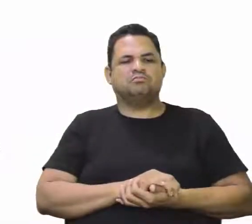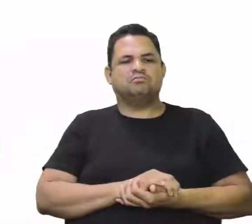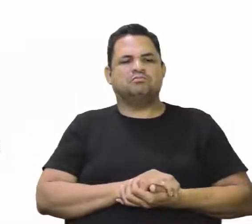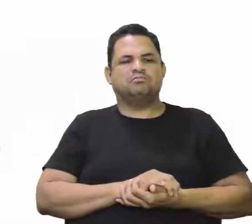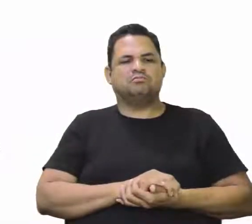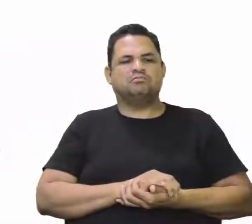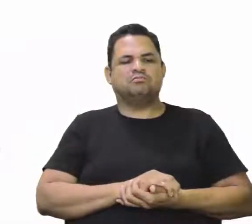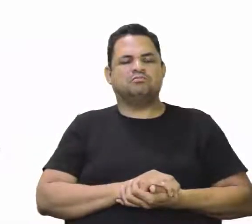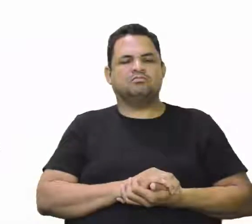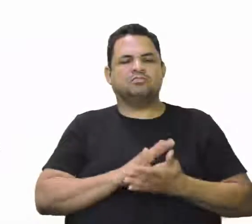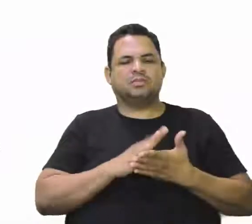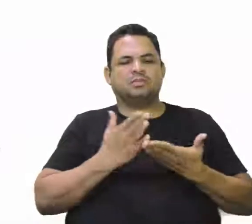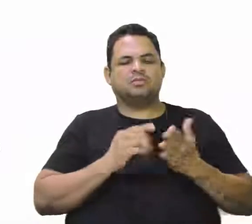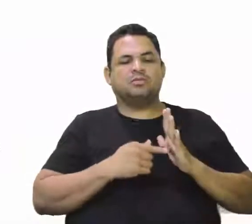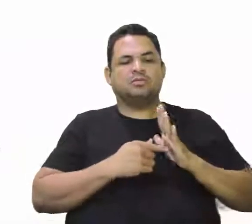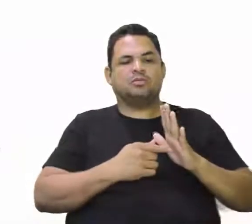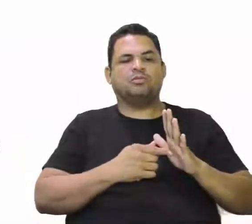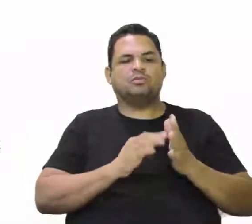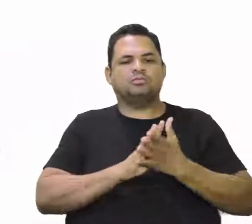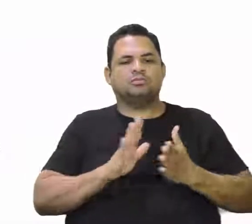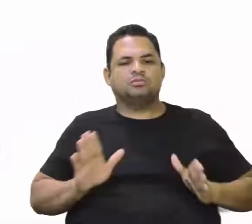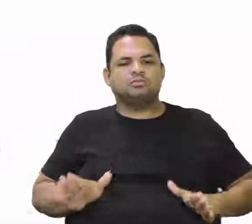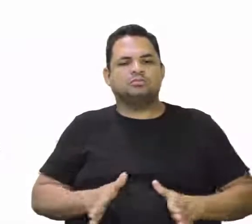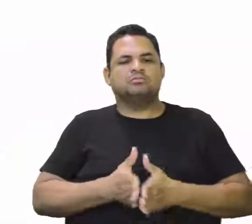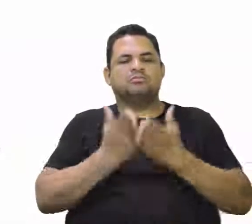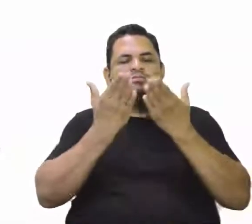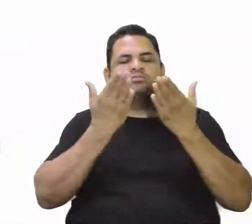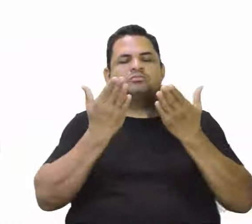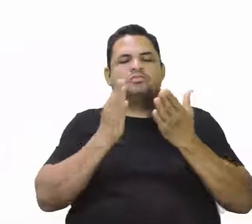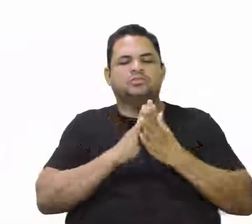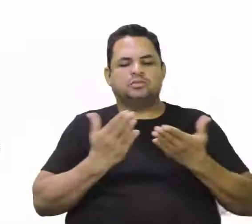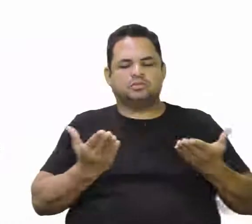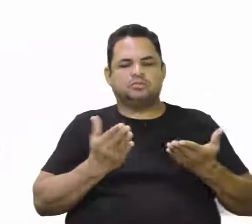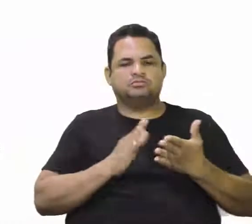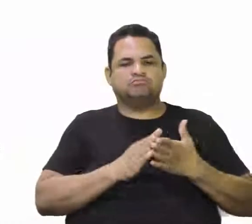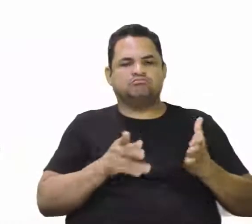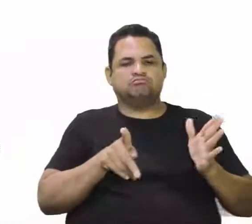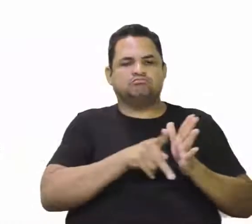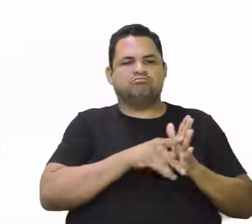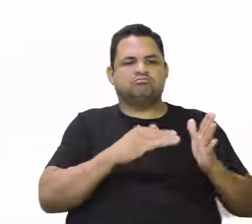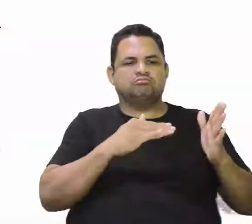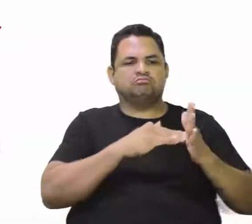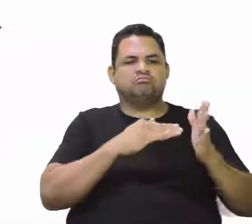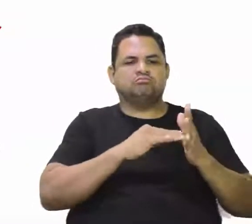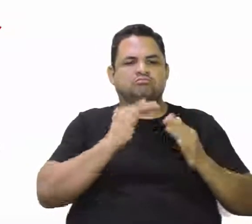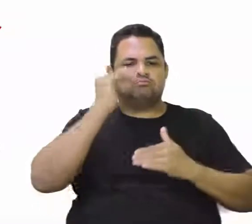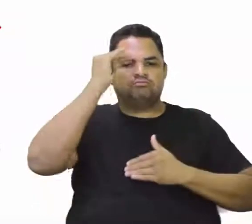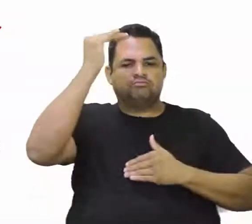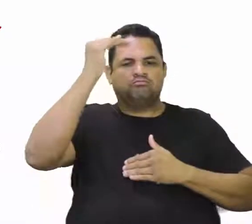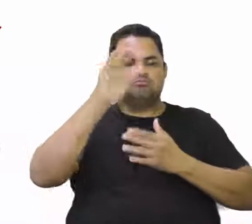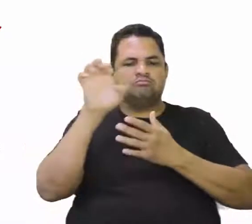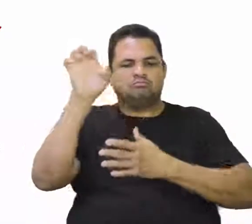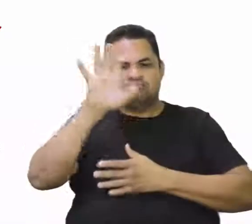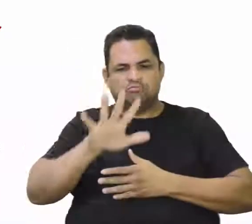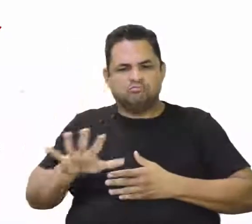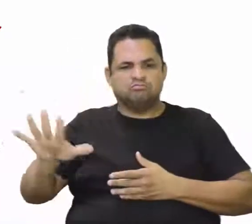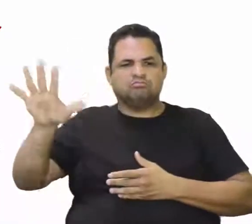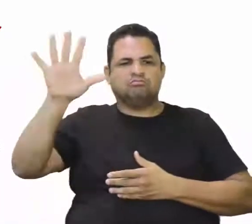Realçar a pobreza dos habitantes nativos para demarcar a superioridade europeia.